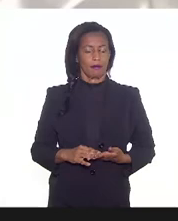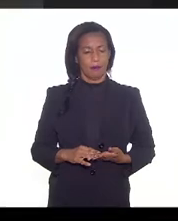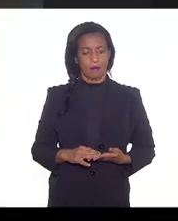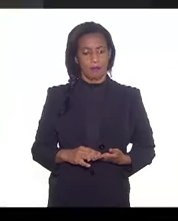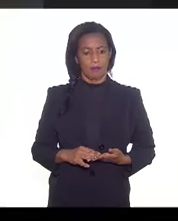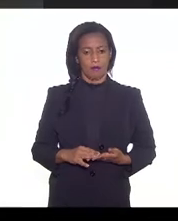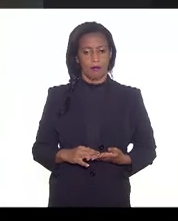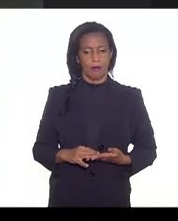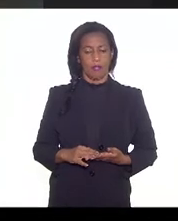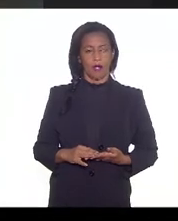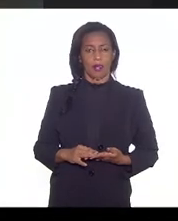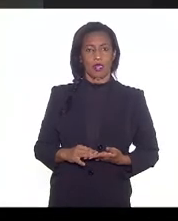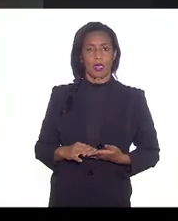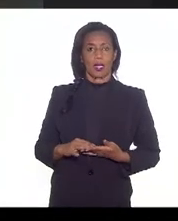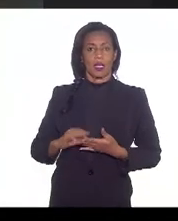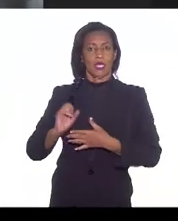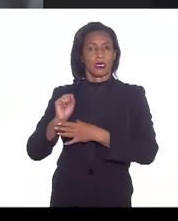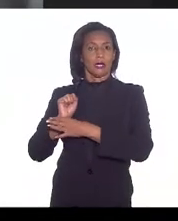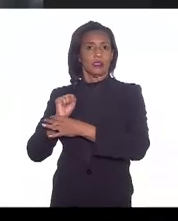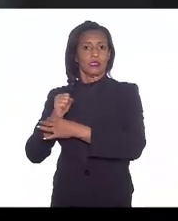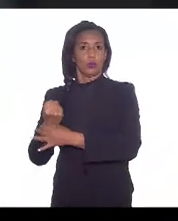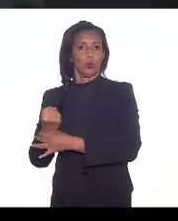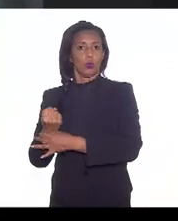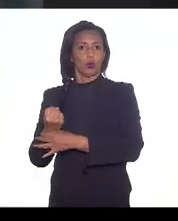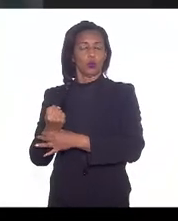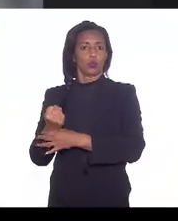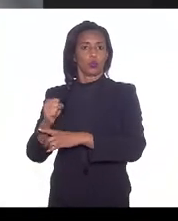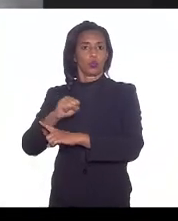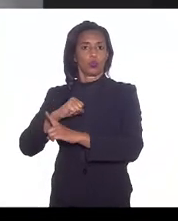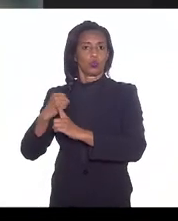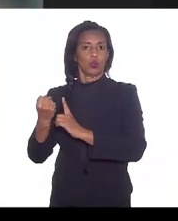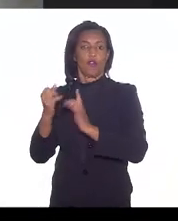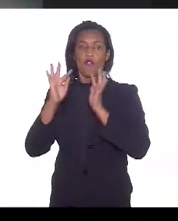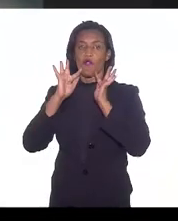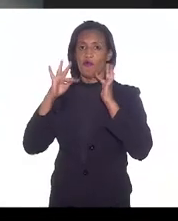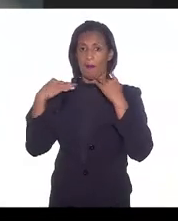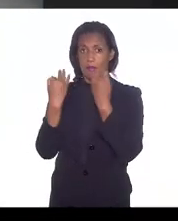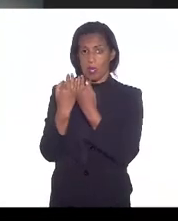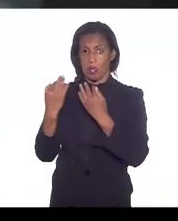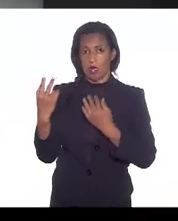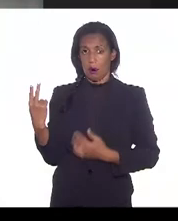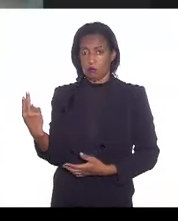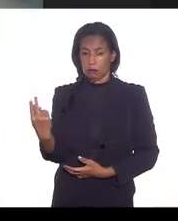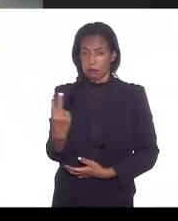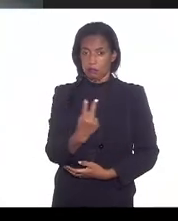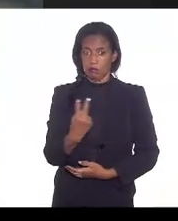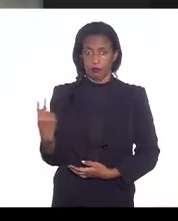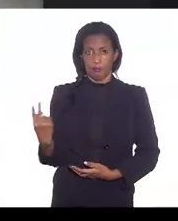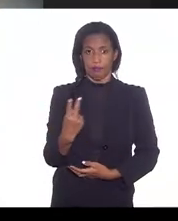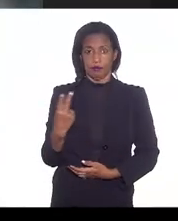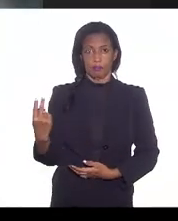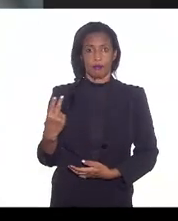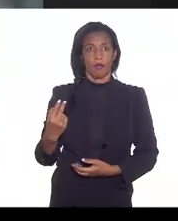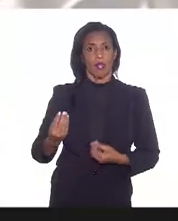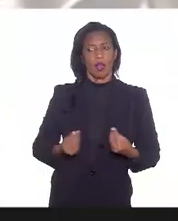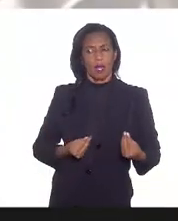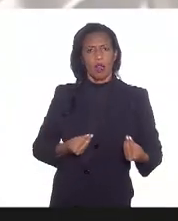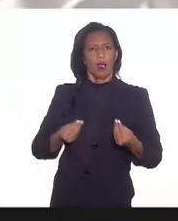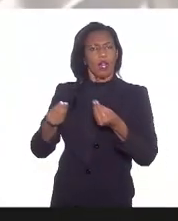Seguridade Social e Família que tem uma subcomissão de saúde tá levando as